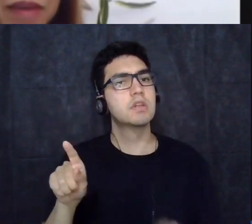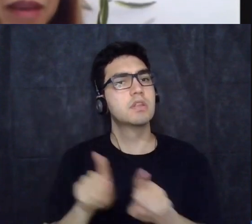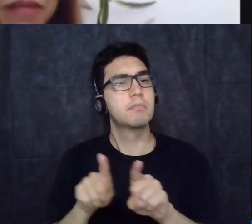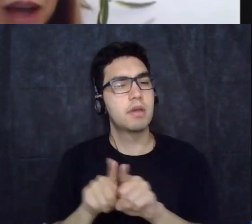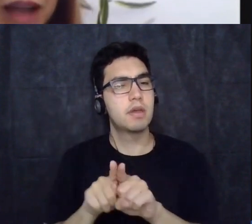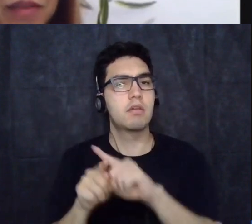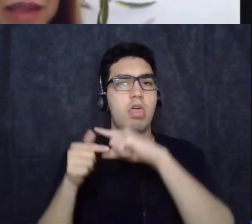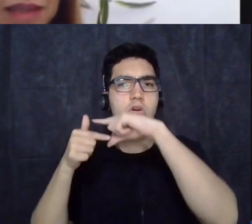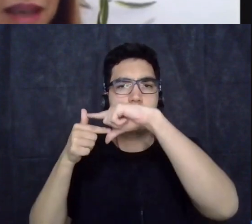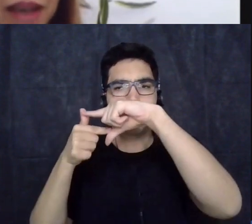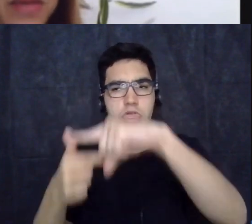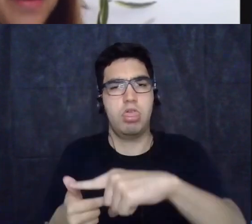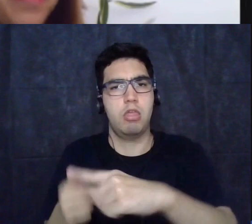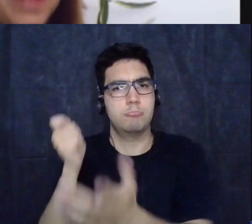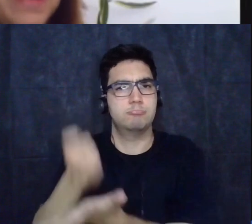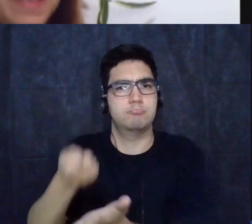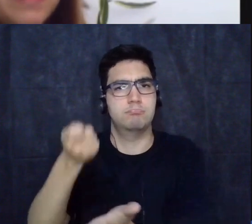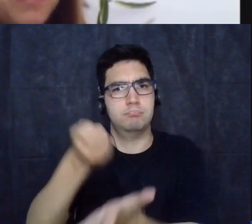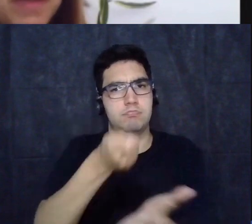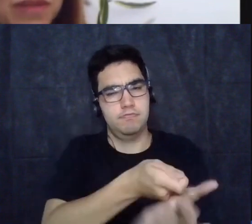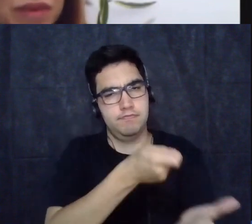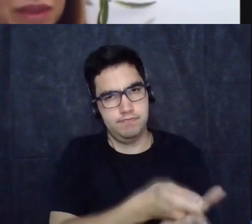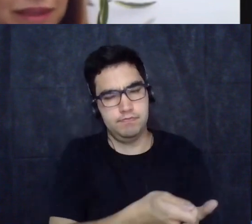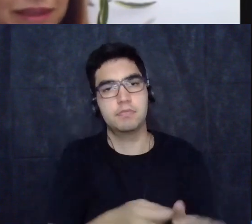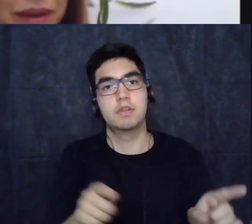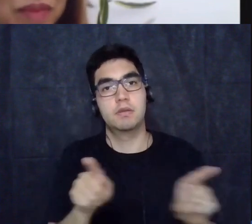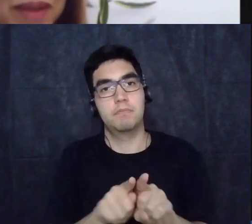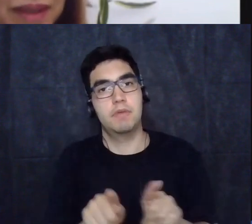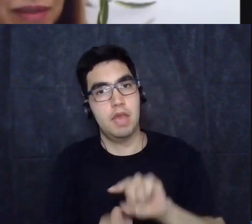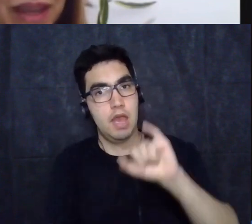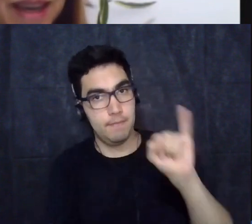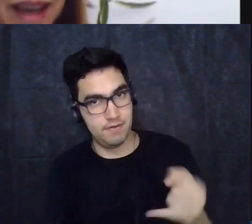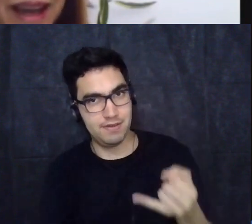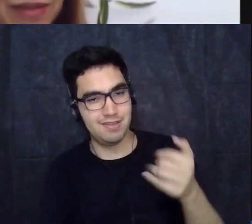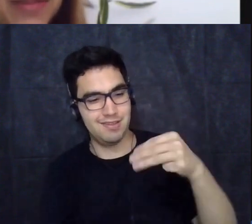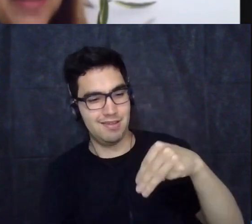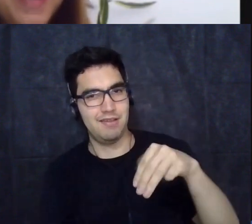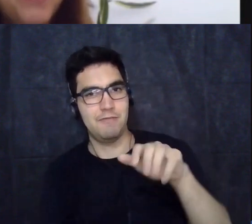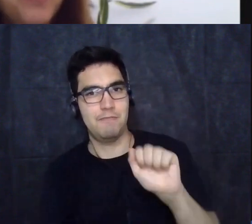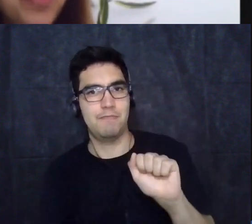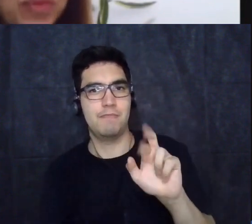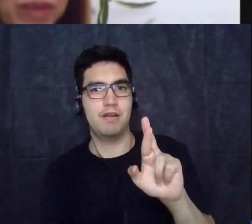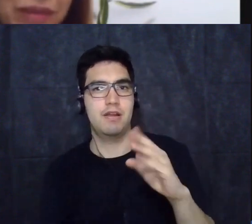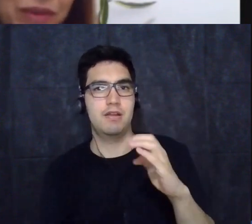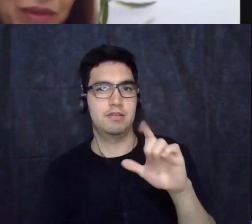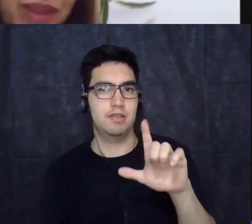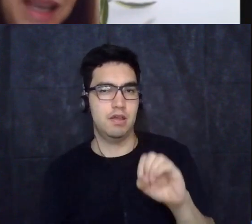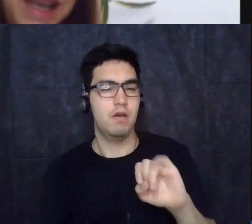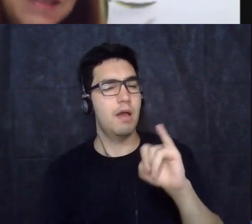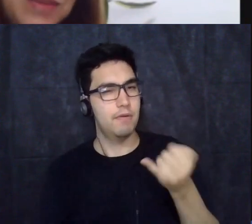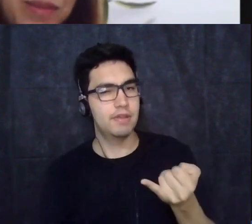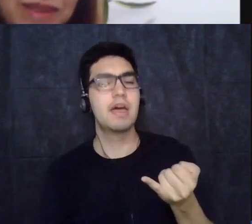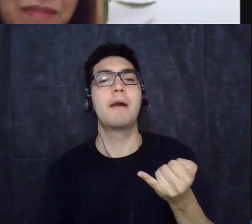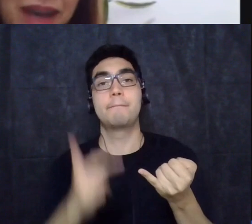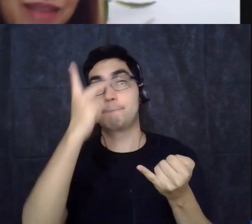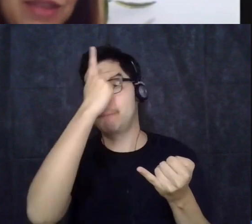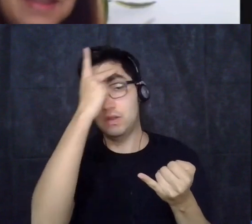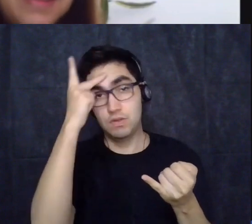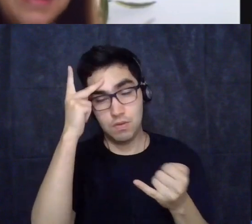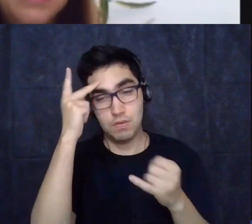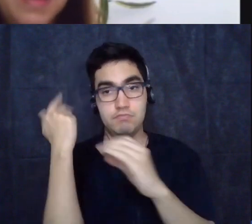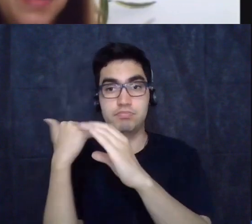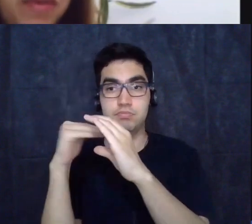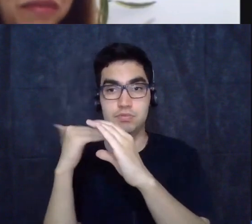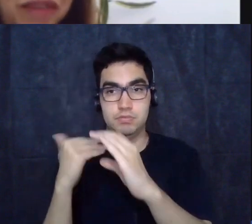aproveitar também a fala do Marcelo para dizer que as pessoas estão mandando recados ficaram muito emocionadas com as